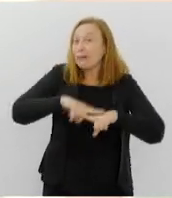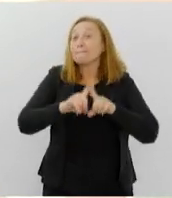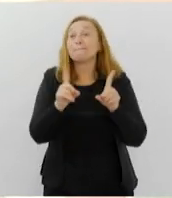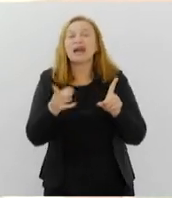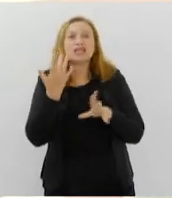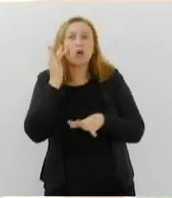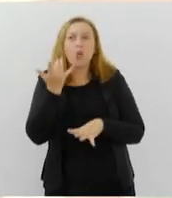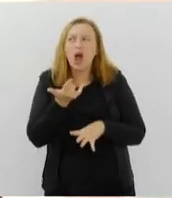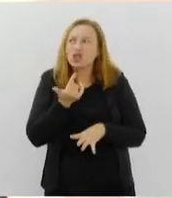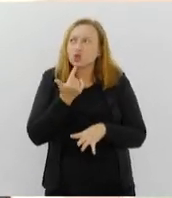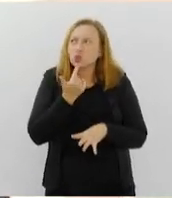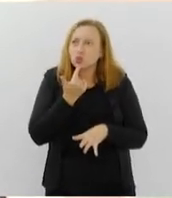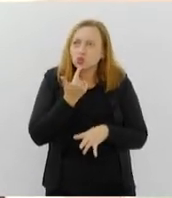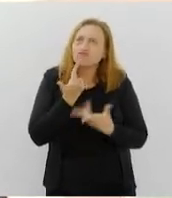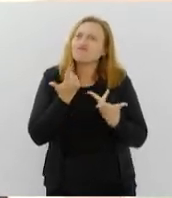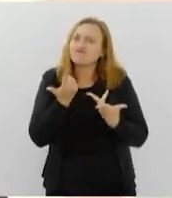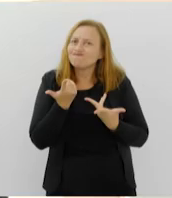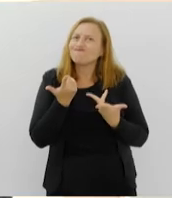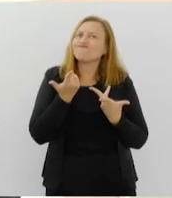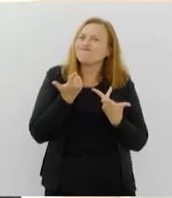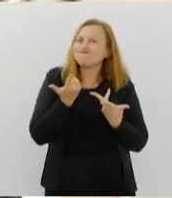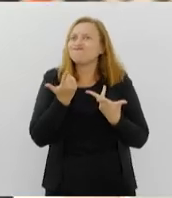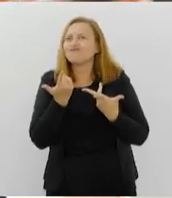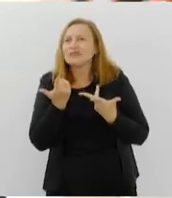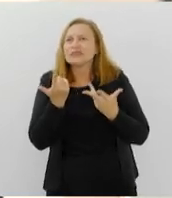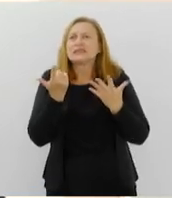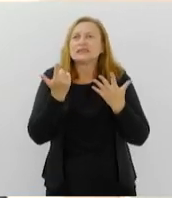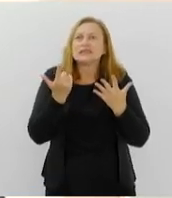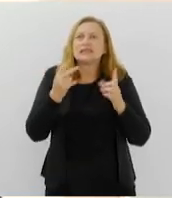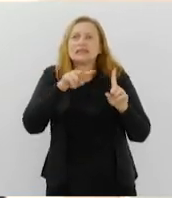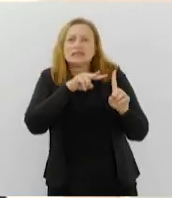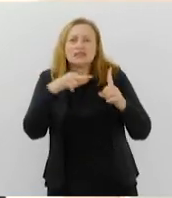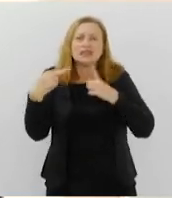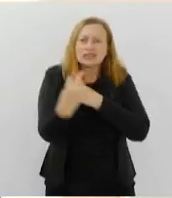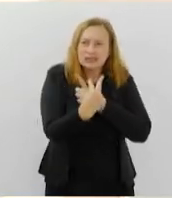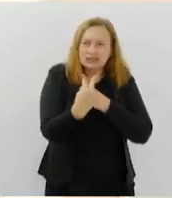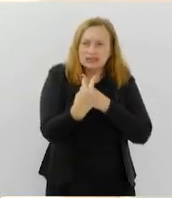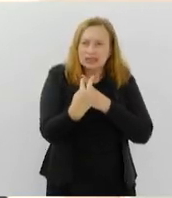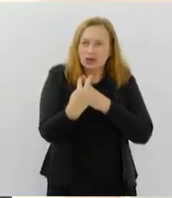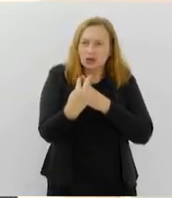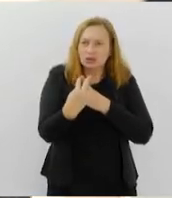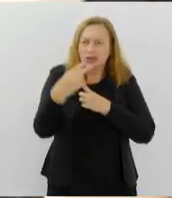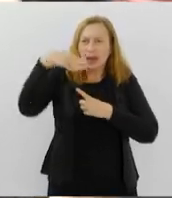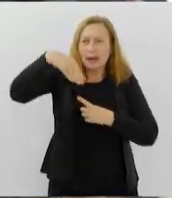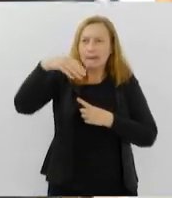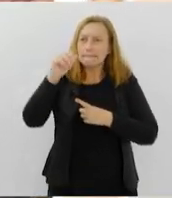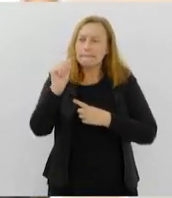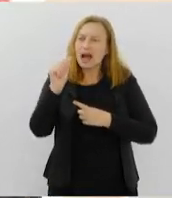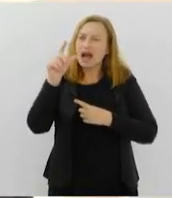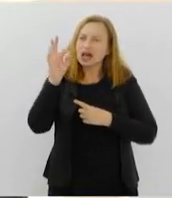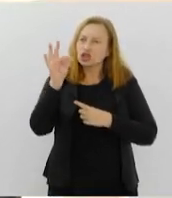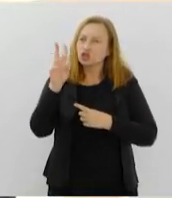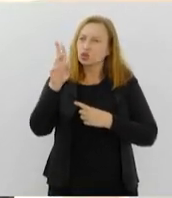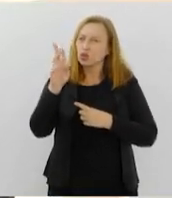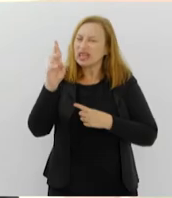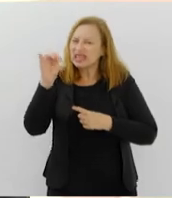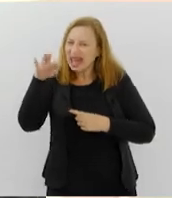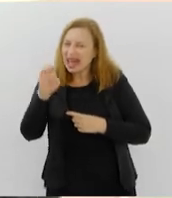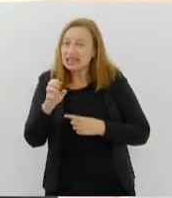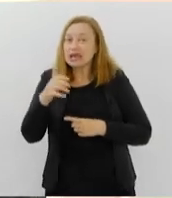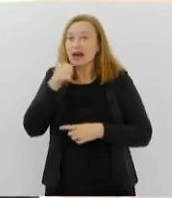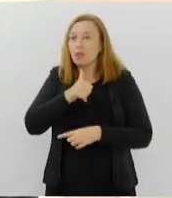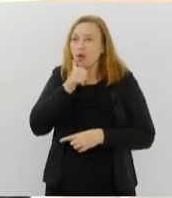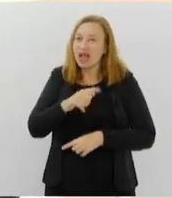acho que é uma questão muito de visão e de maturidade que as mulheres têm, principalmente por querer